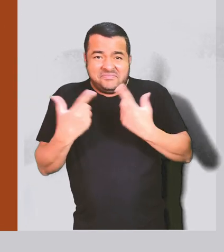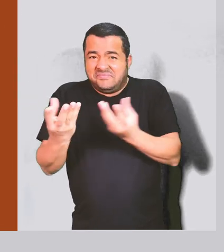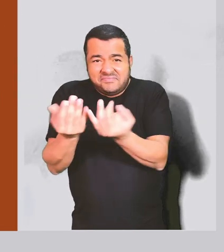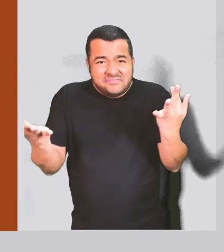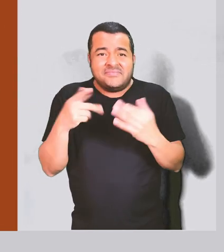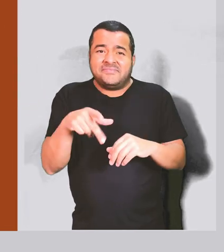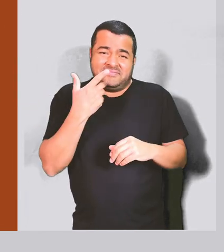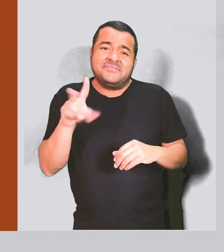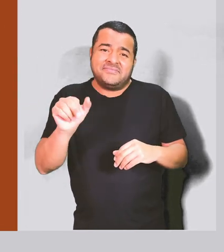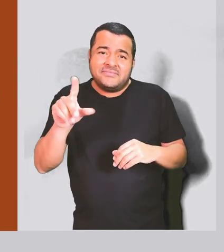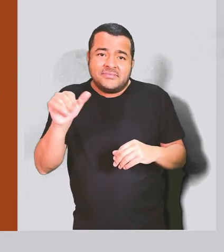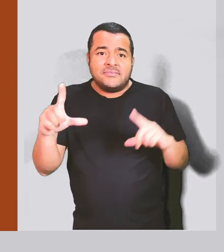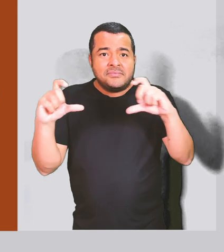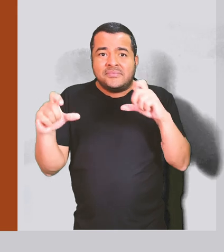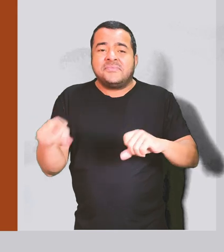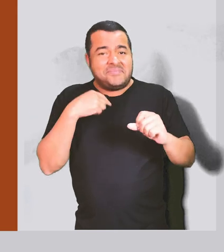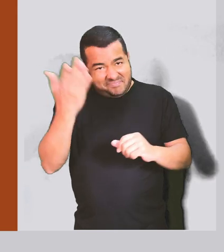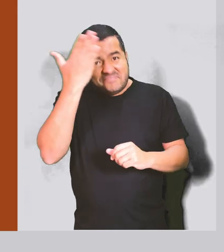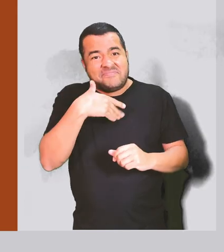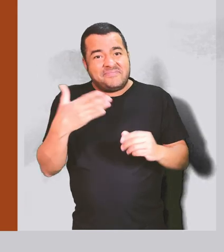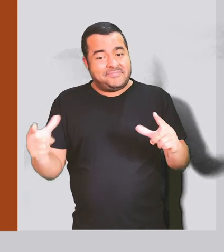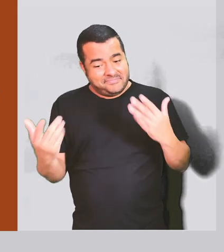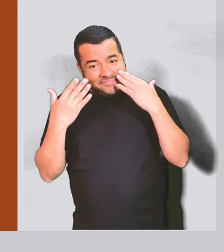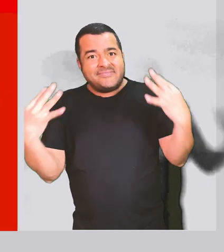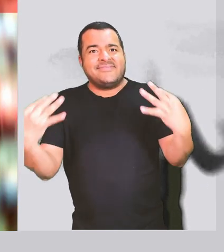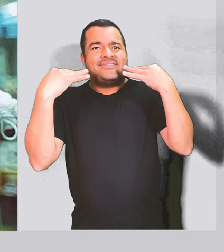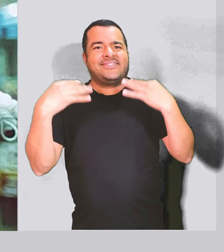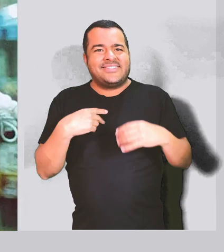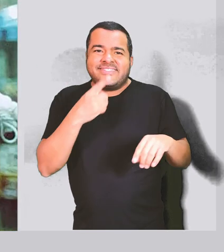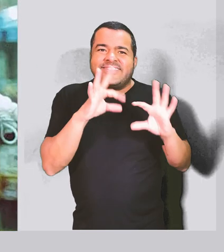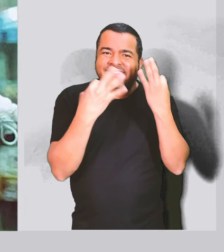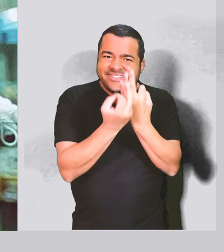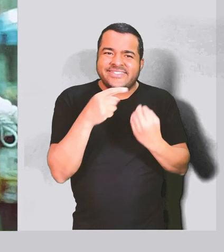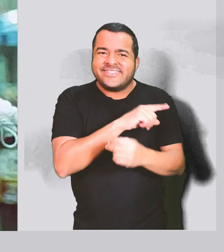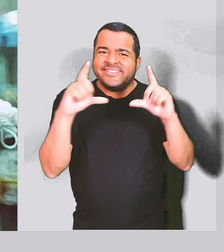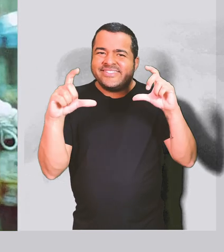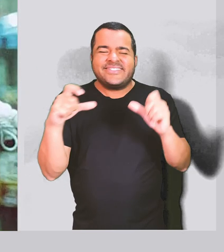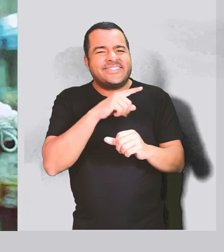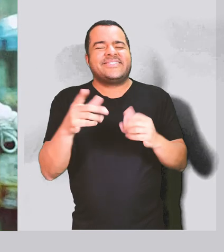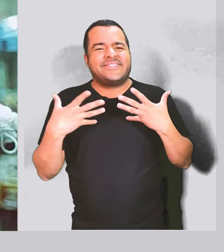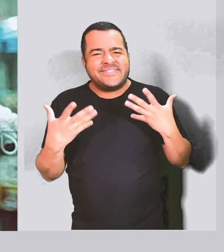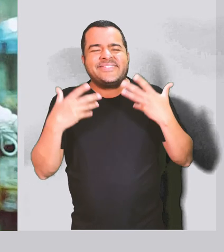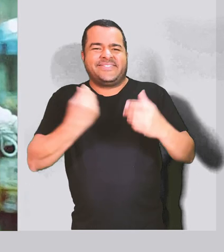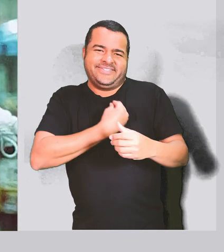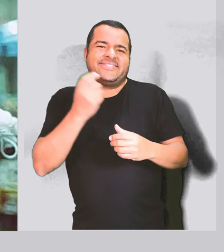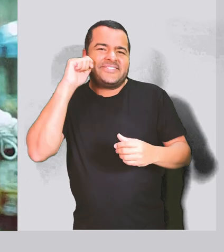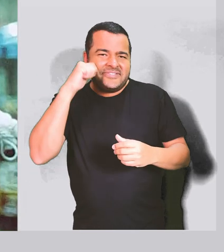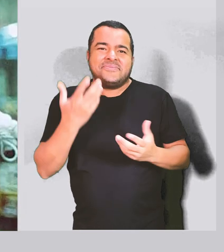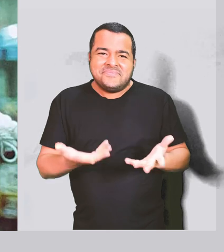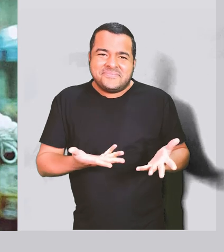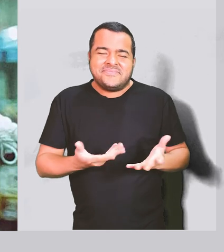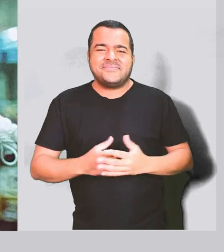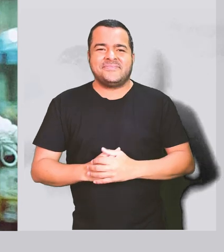muitos de vocês, e o nosso fotógrafo Walter Firmo, somos a prova disso. E a foto da família na rodoviária é uma grande celebração das vidas